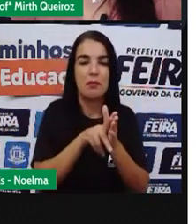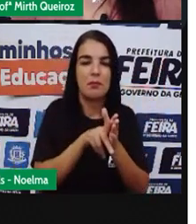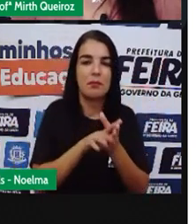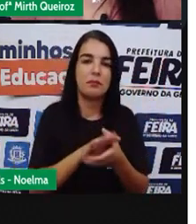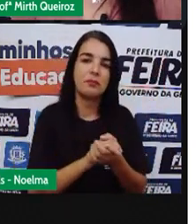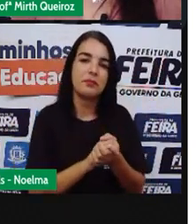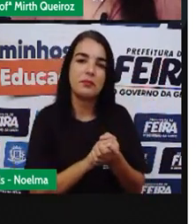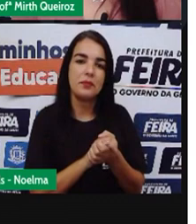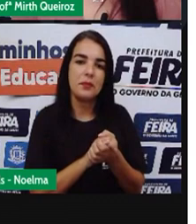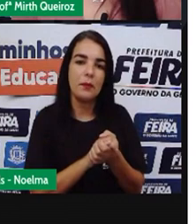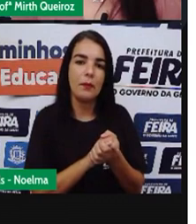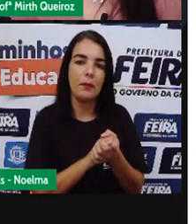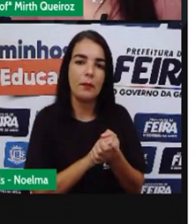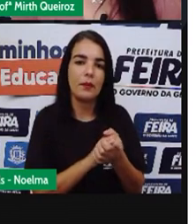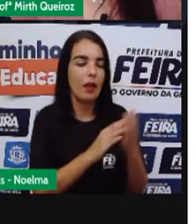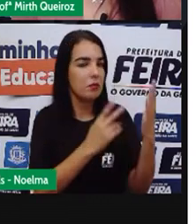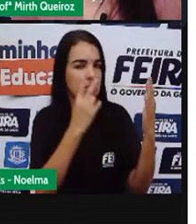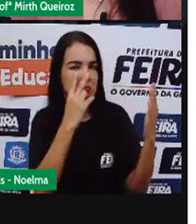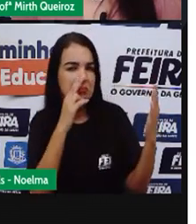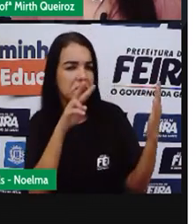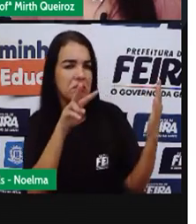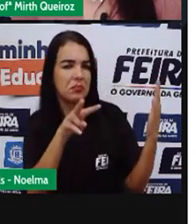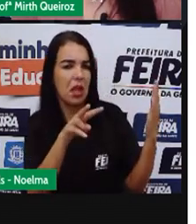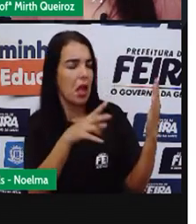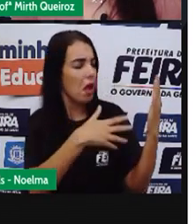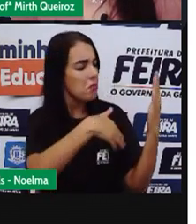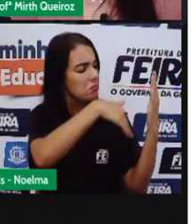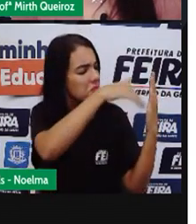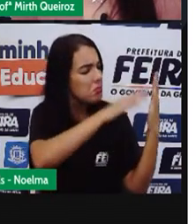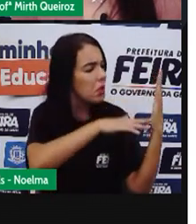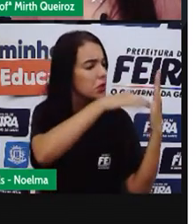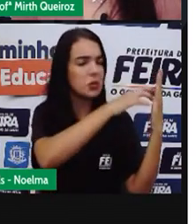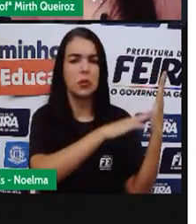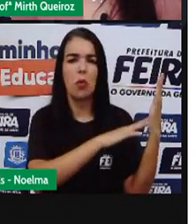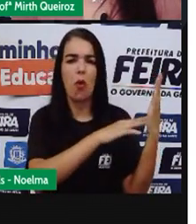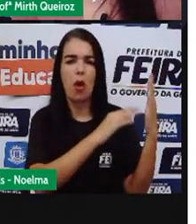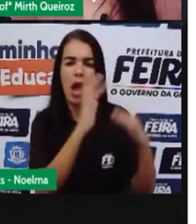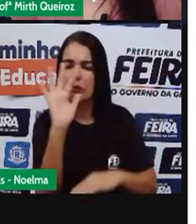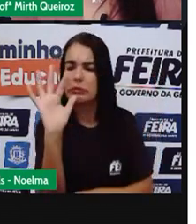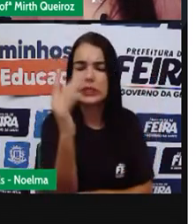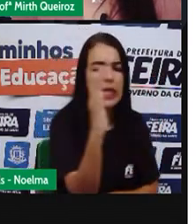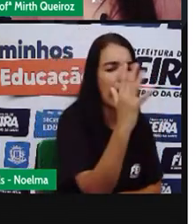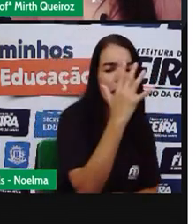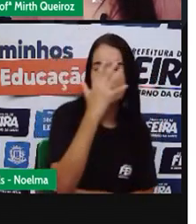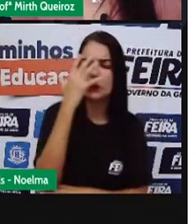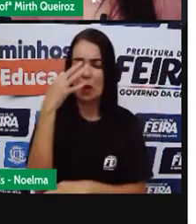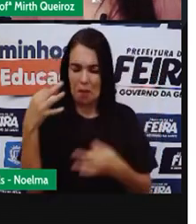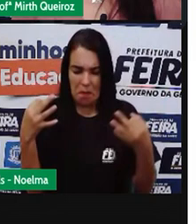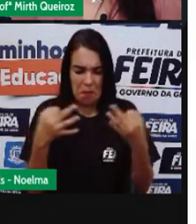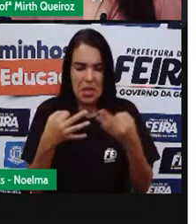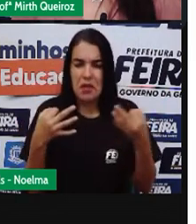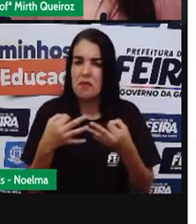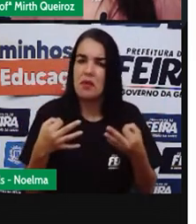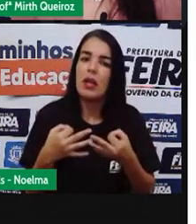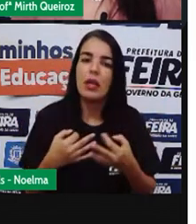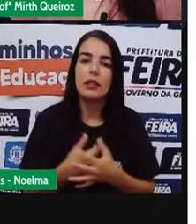Observem só Os traços O que ele tenta Representar A partir dessas Obras de artes